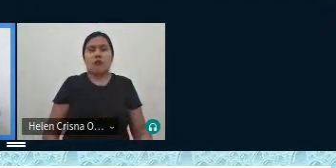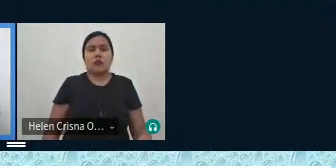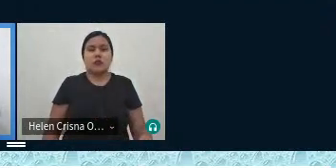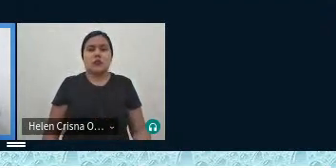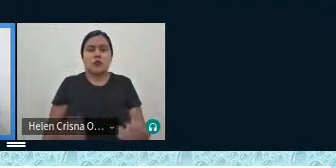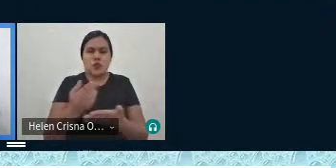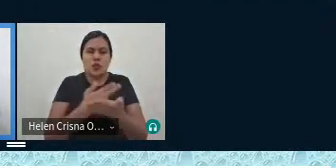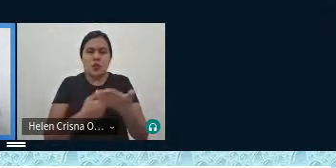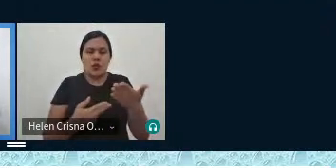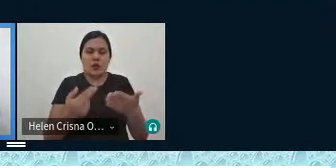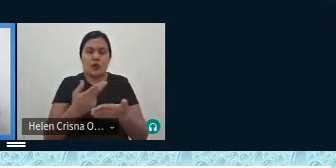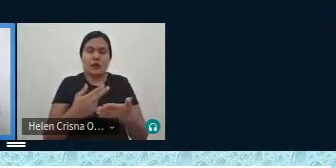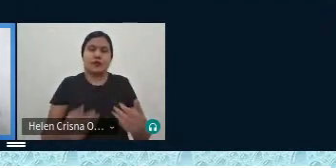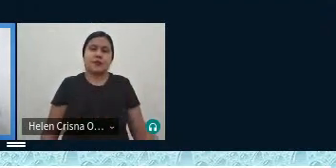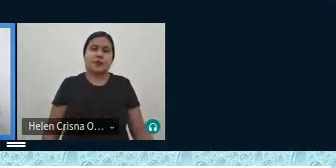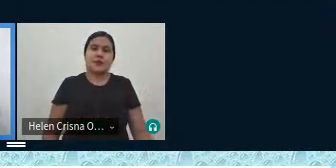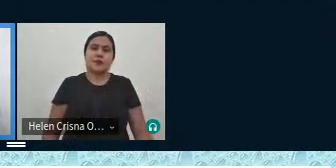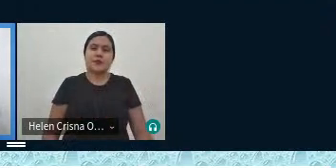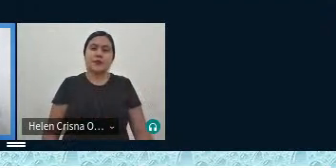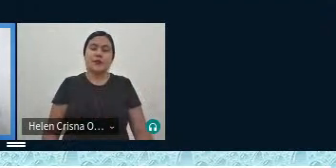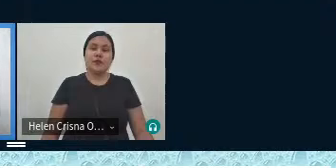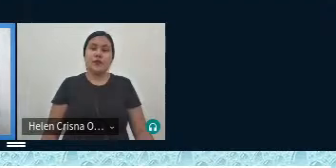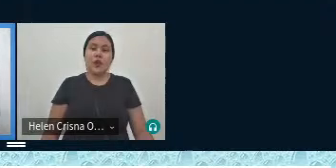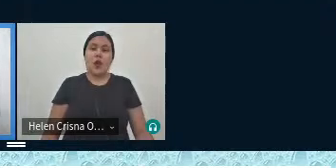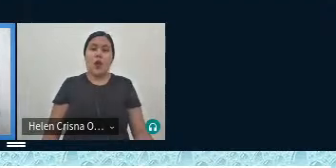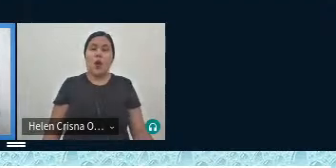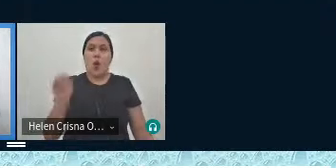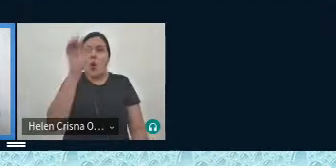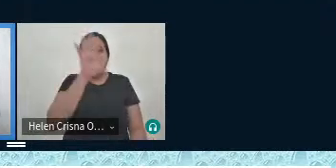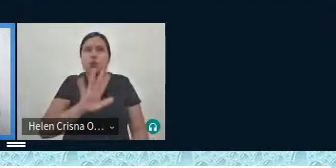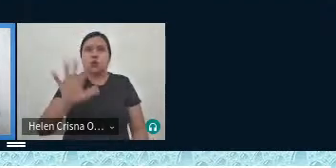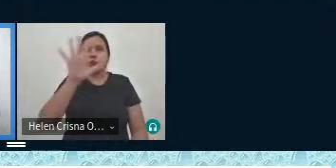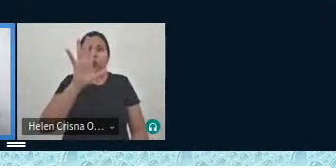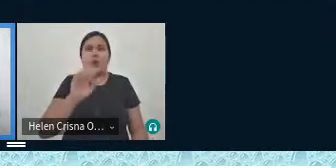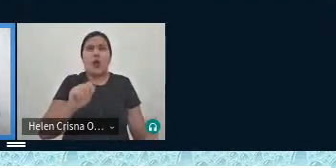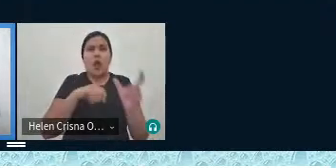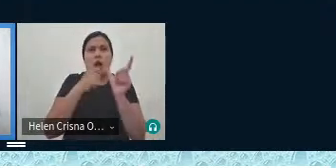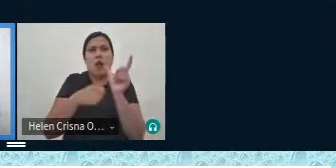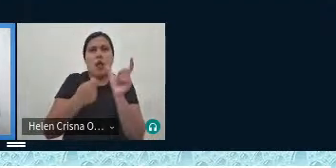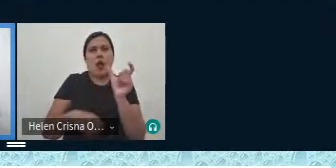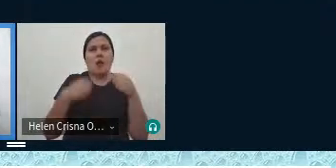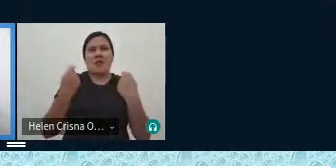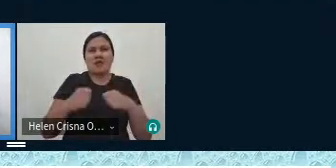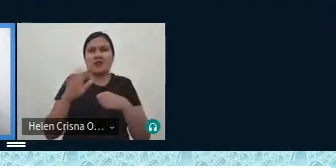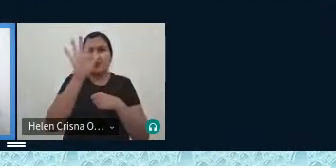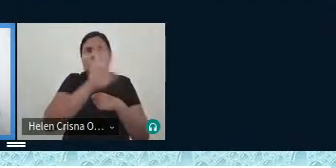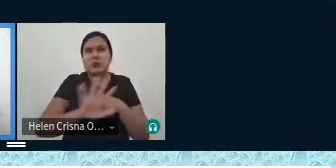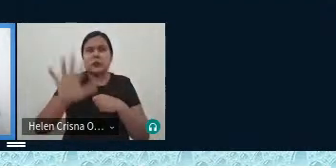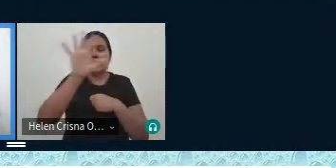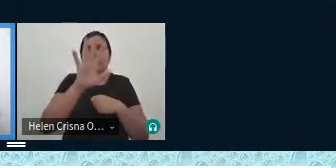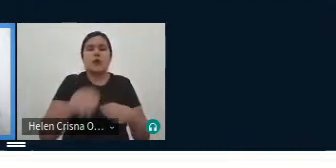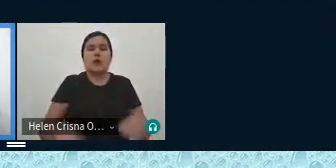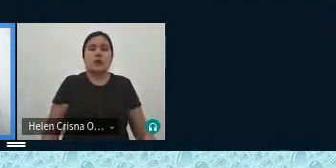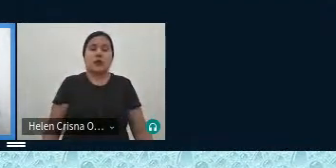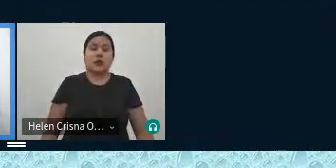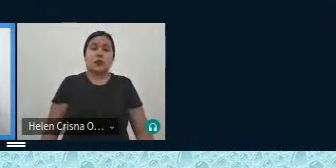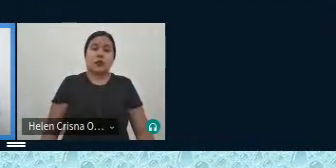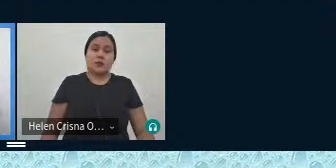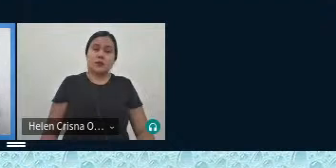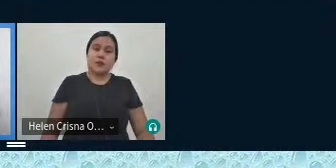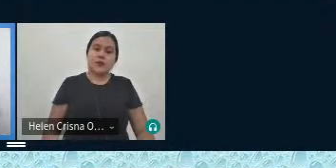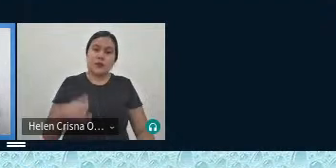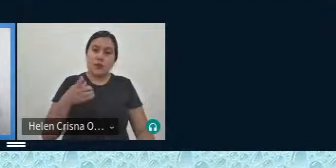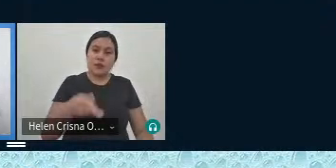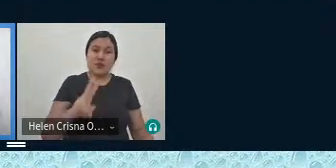que eu não me dava conta de quanto que a imagem que o glossário precisava da imagem mesmo para comportar